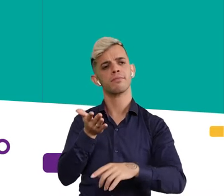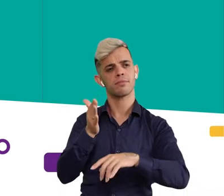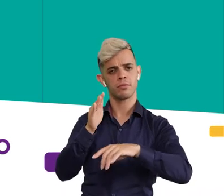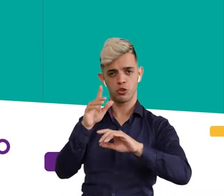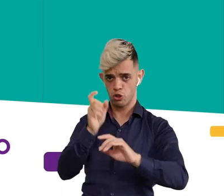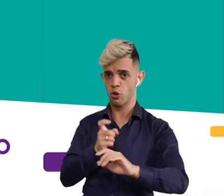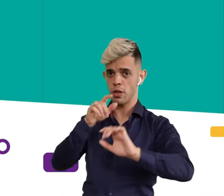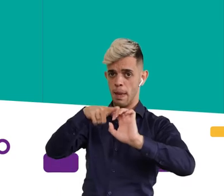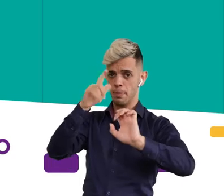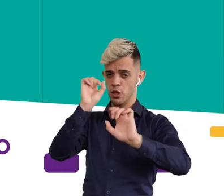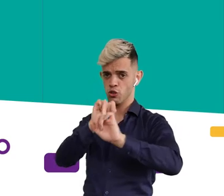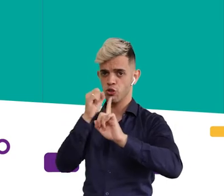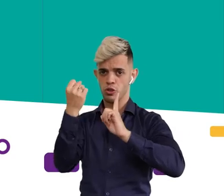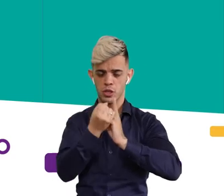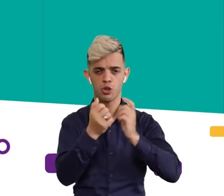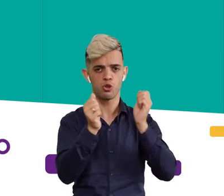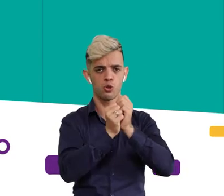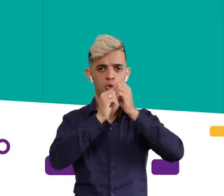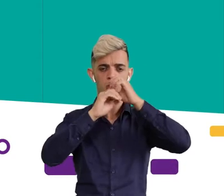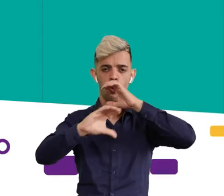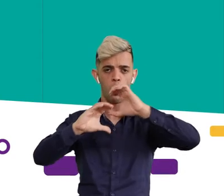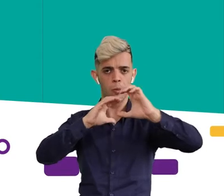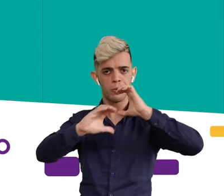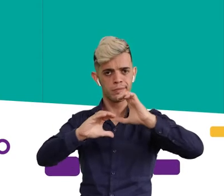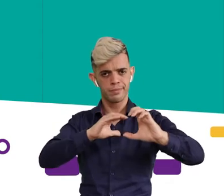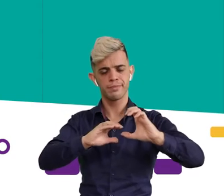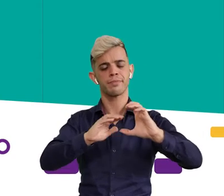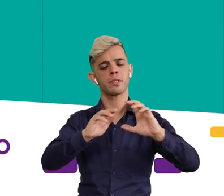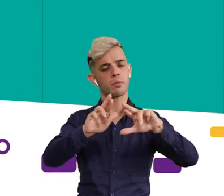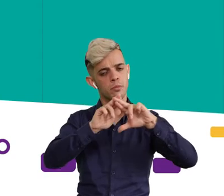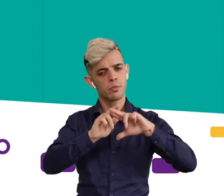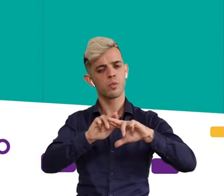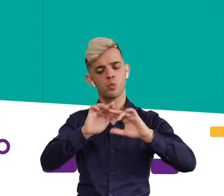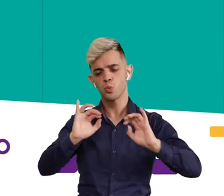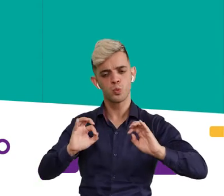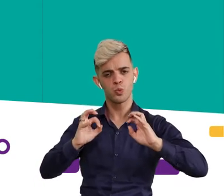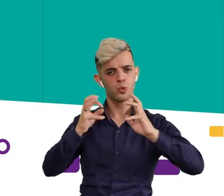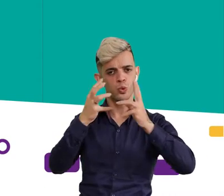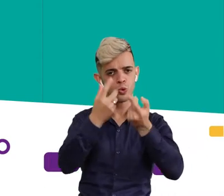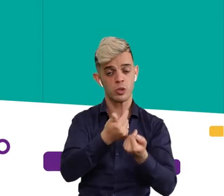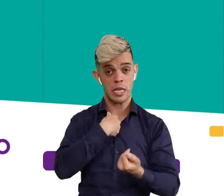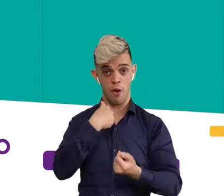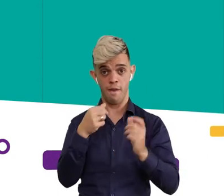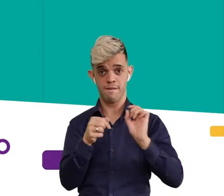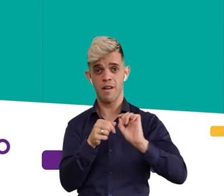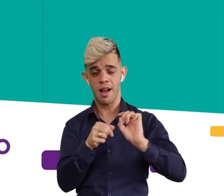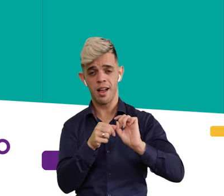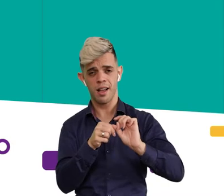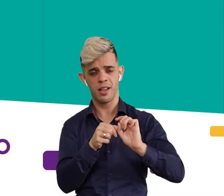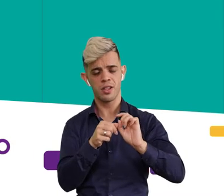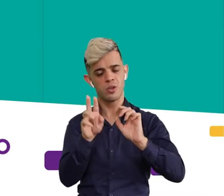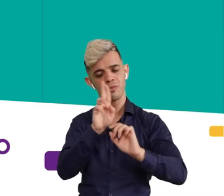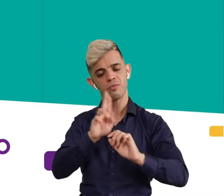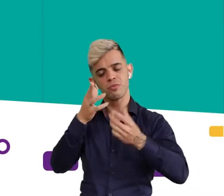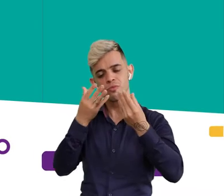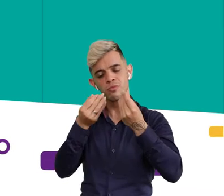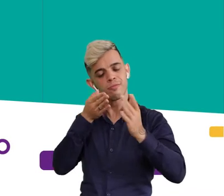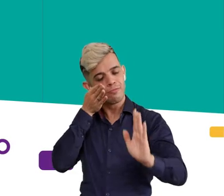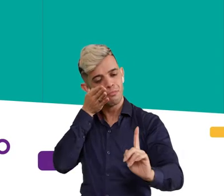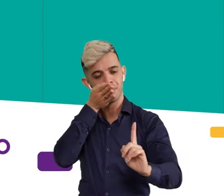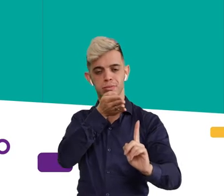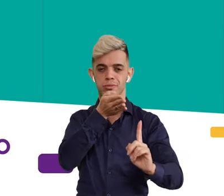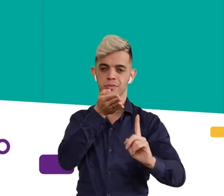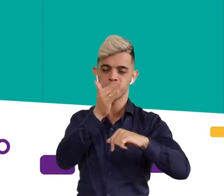empreendedora social, empreendedora de comunicação, então tudo o que eu